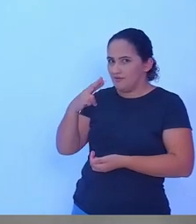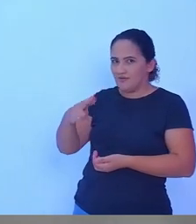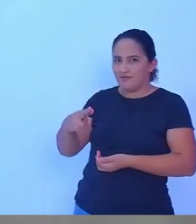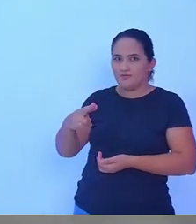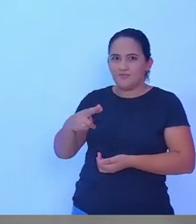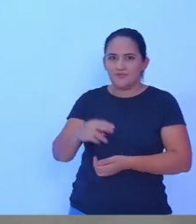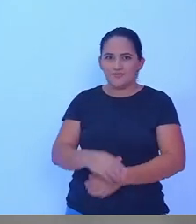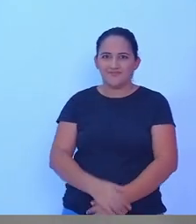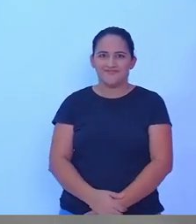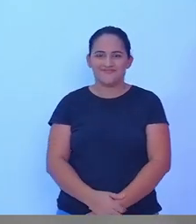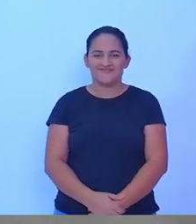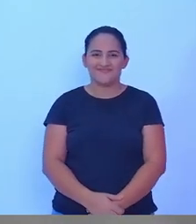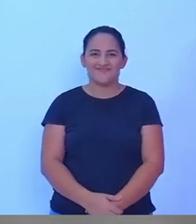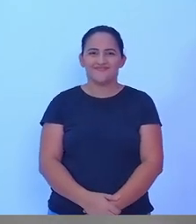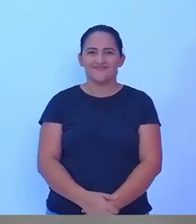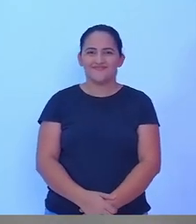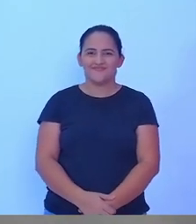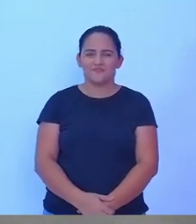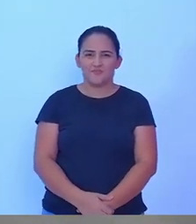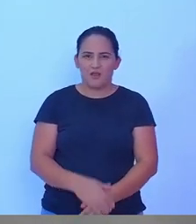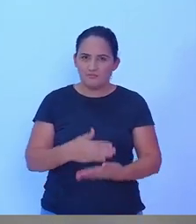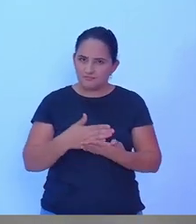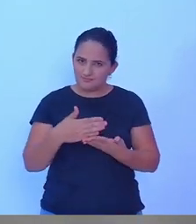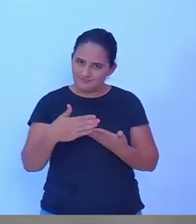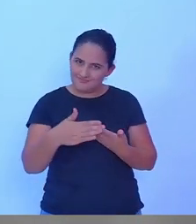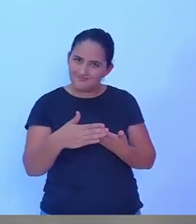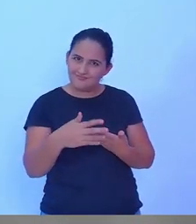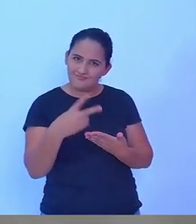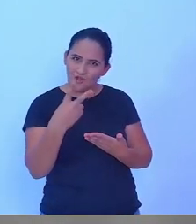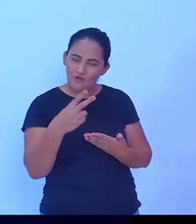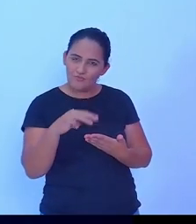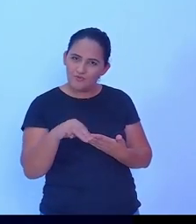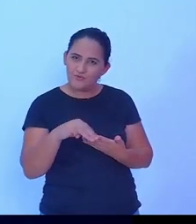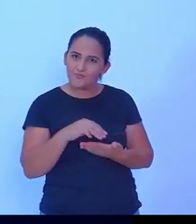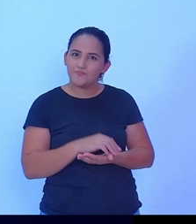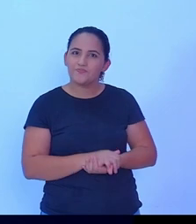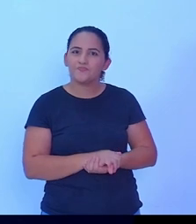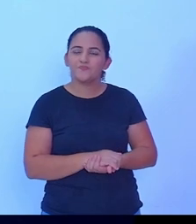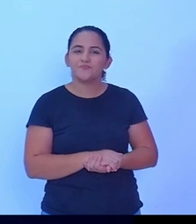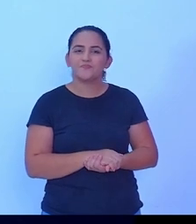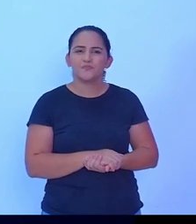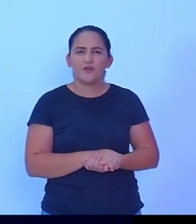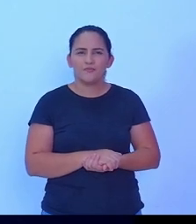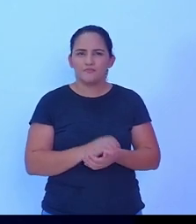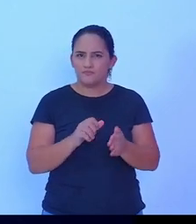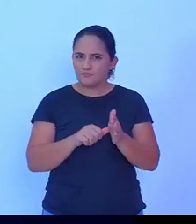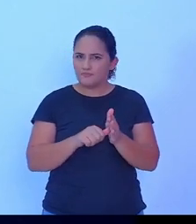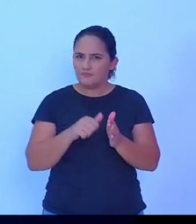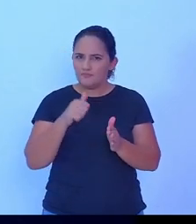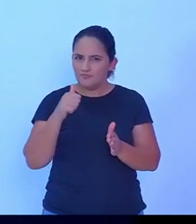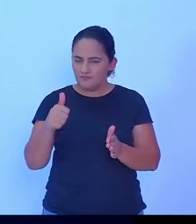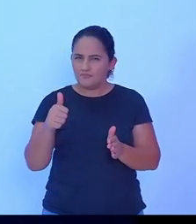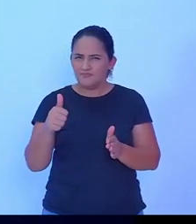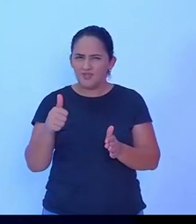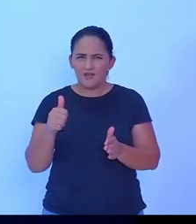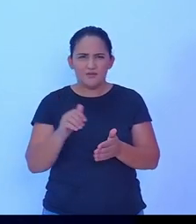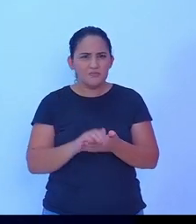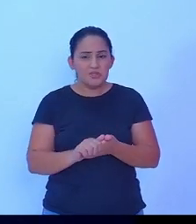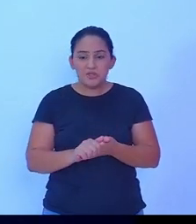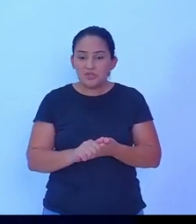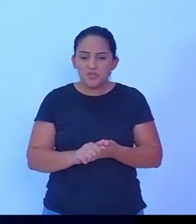mecanismos agora. A partir de agora, dois minutos para responder. Primeiramente, a gente vai montar uma auditoria para ver